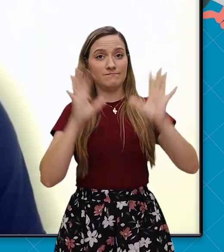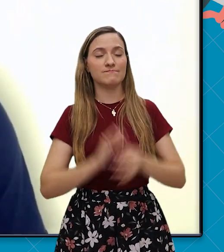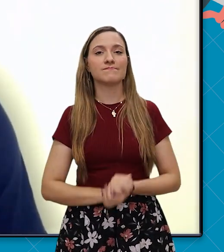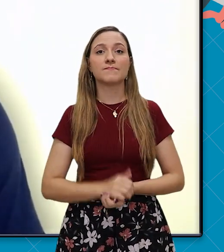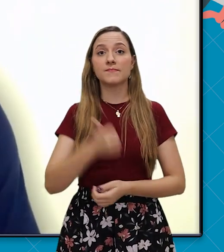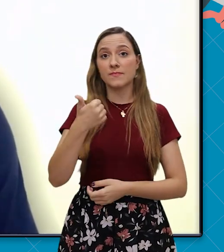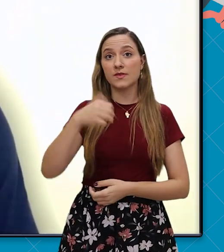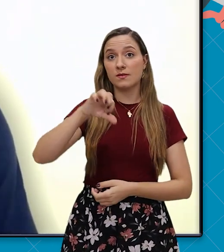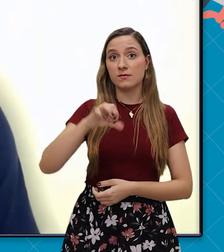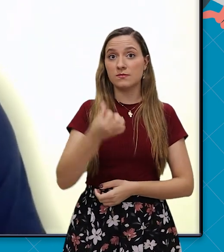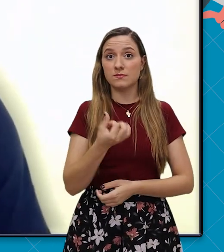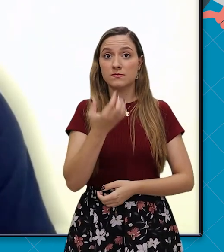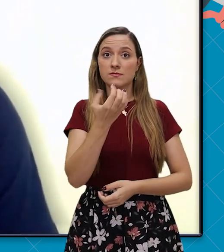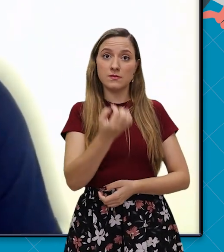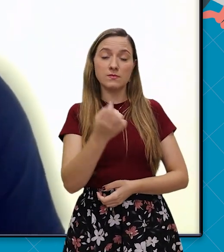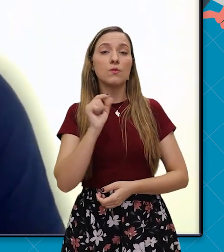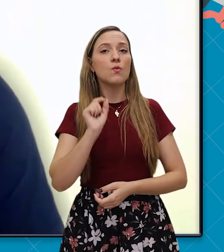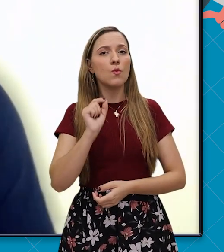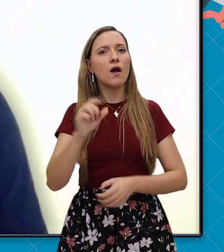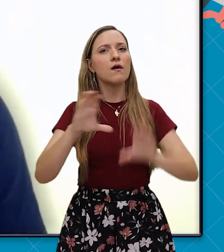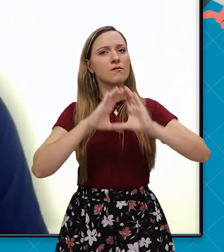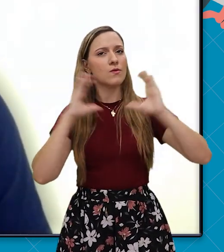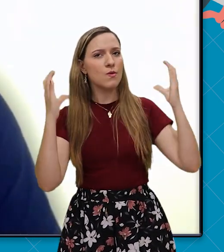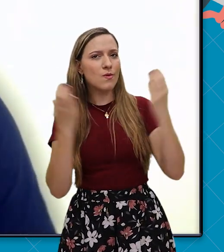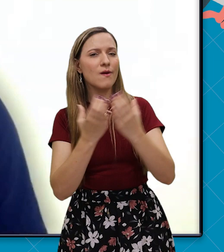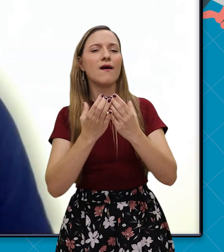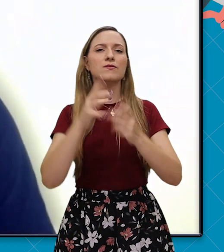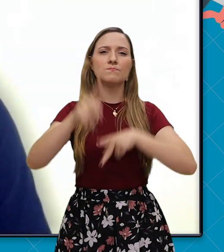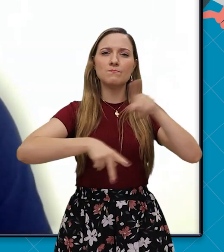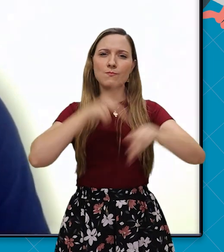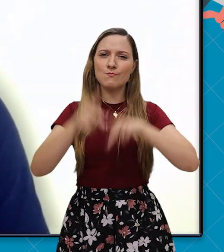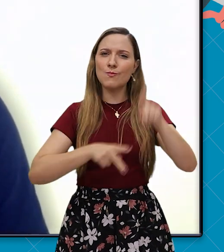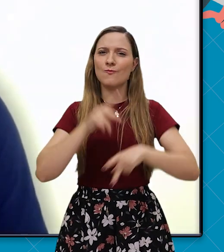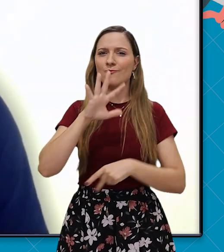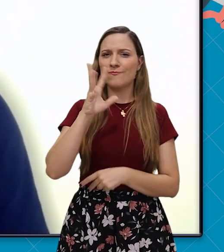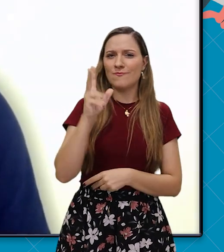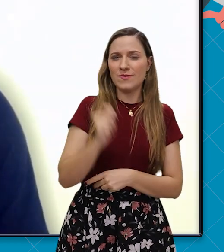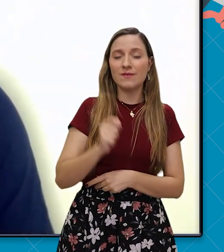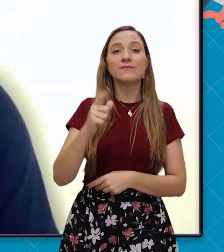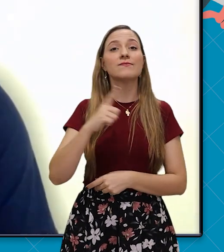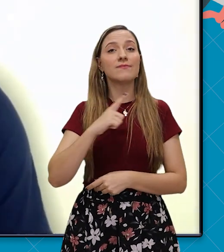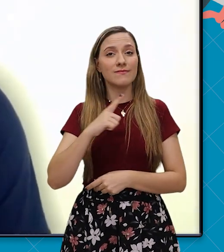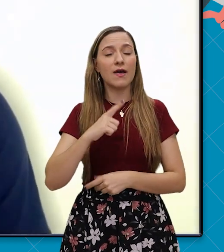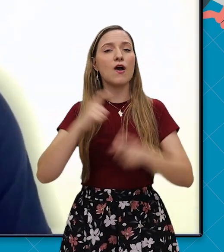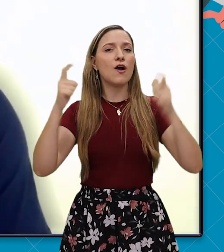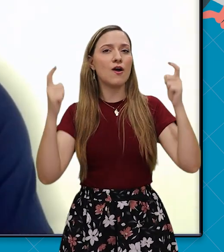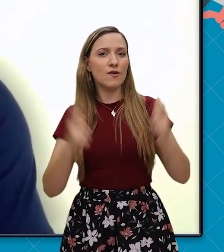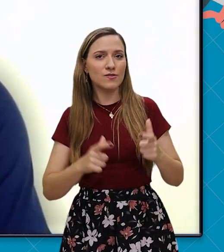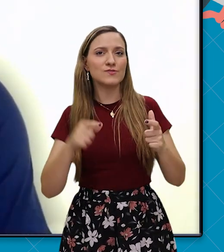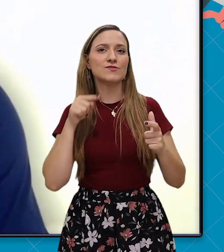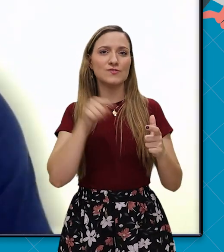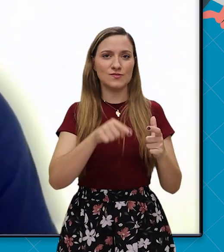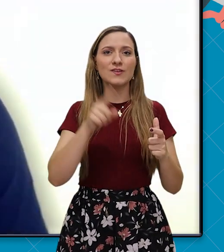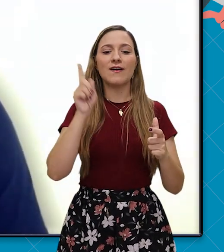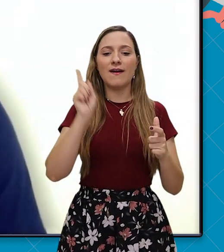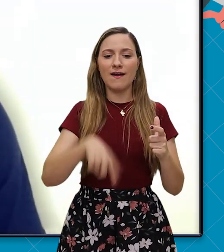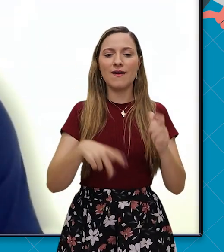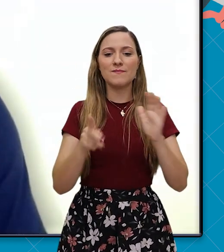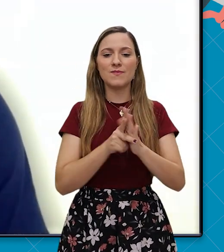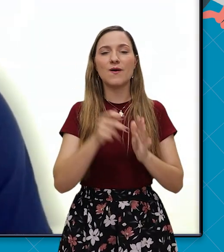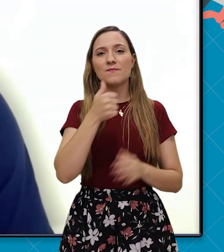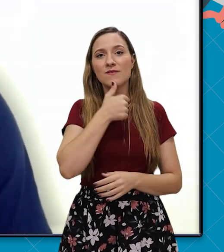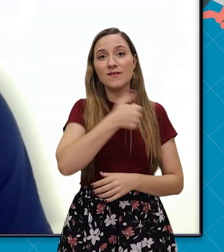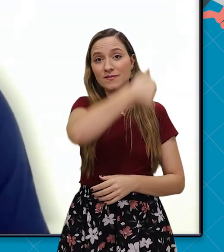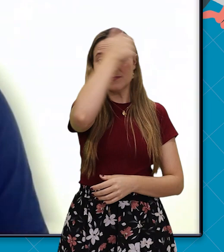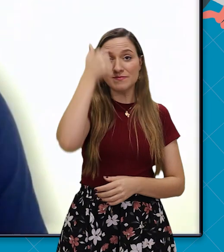Em 1960, a conferência dos povos africanos foi realizada em Addis Abeba,